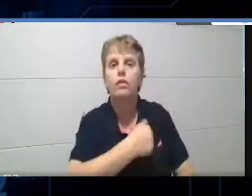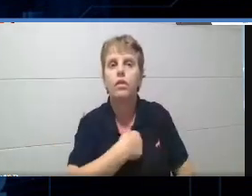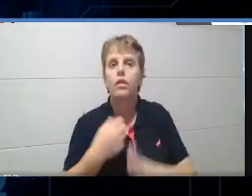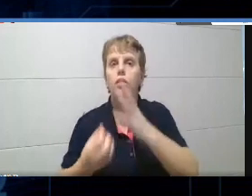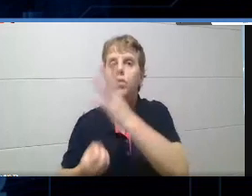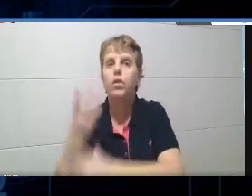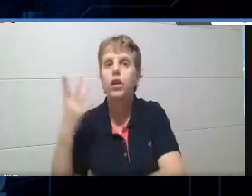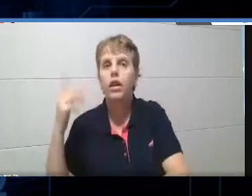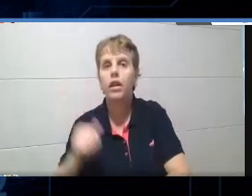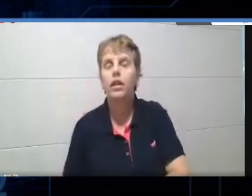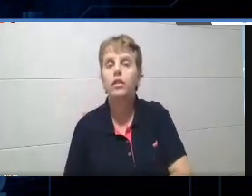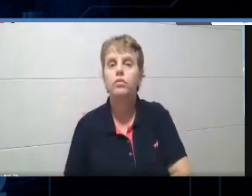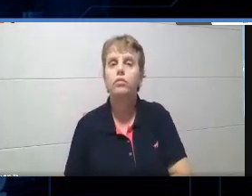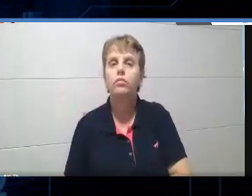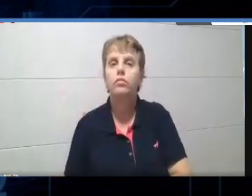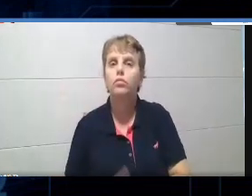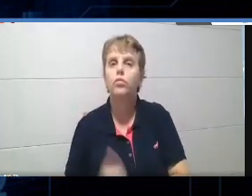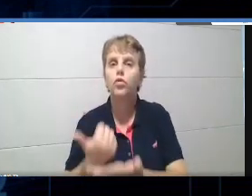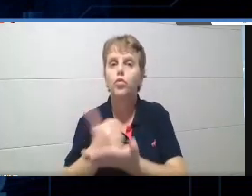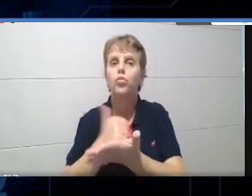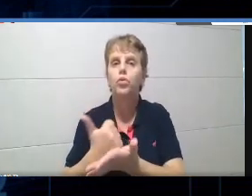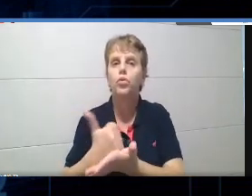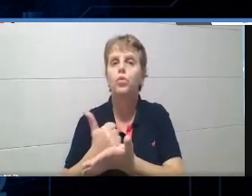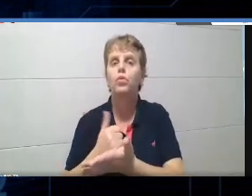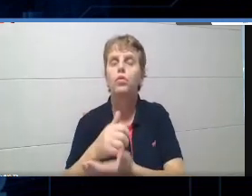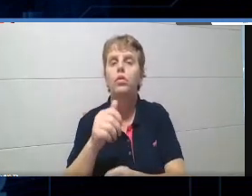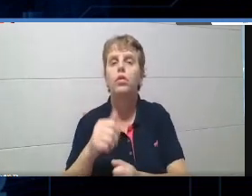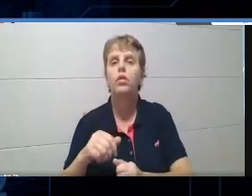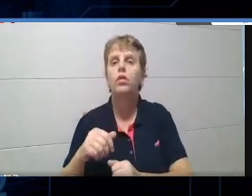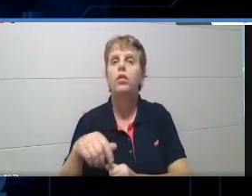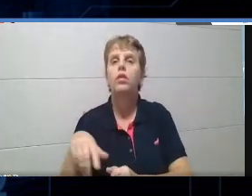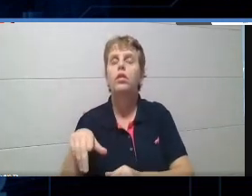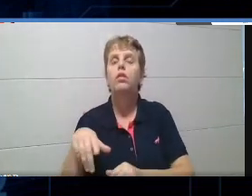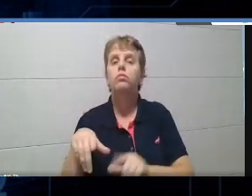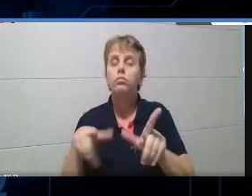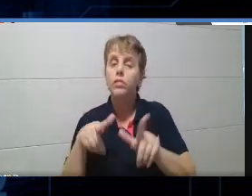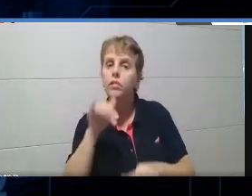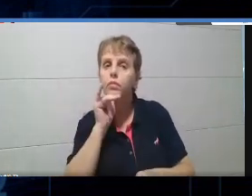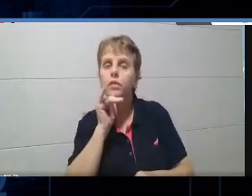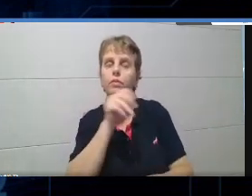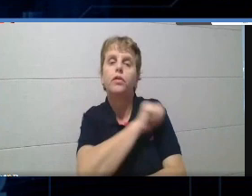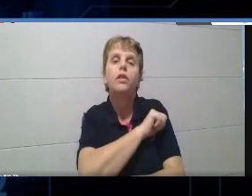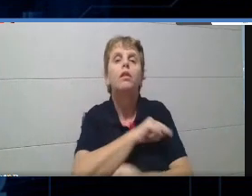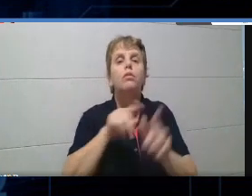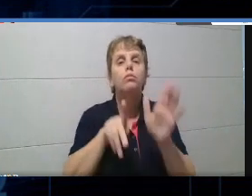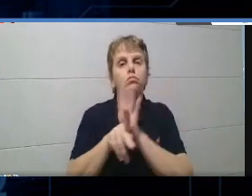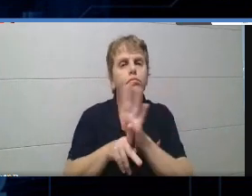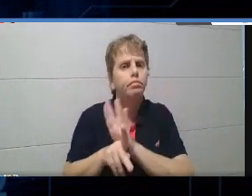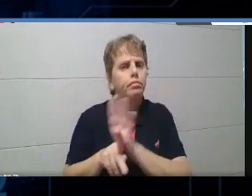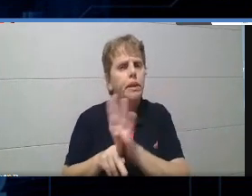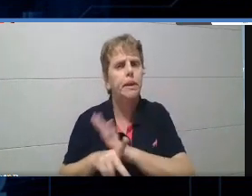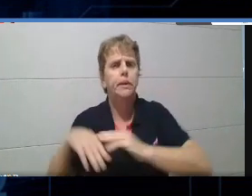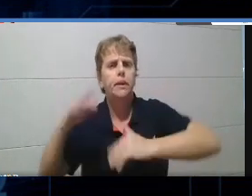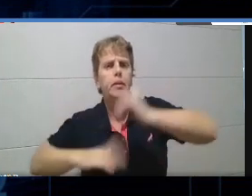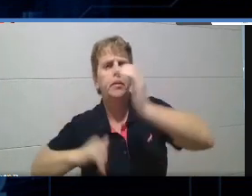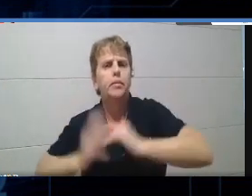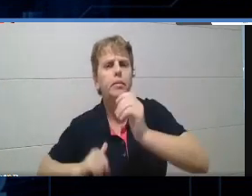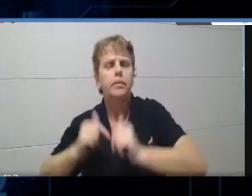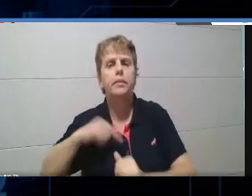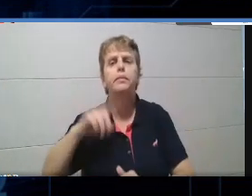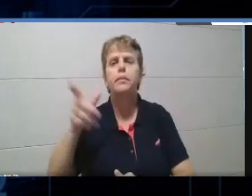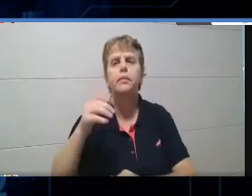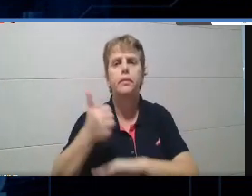jogo, que eles tiveram que montar aqui, profissão escolhida, então eles pesquisaram uma profissão, que eles já tinham escolhido, pré-determinada, né,